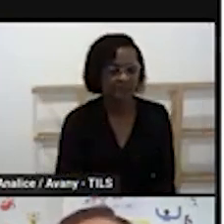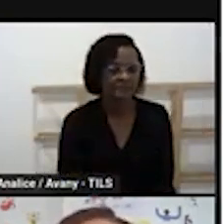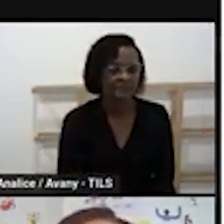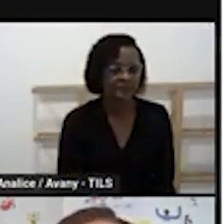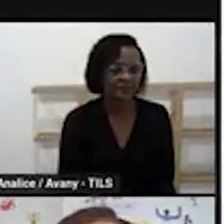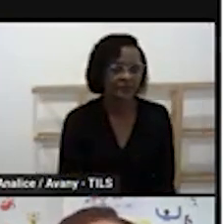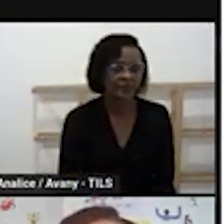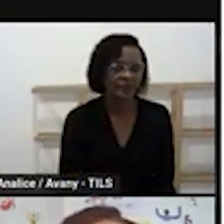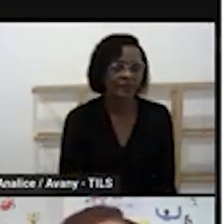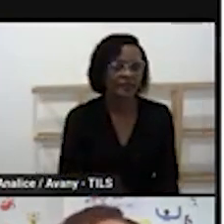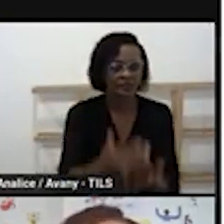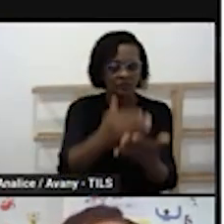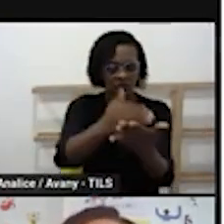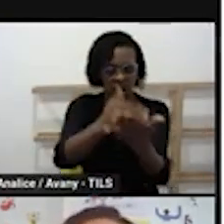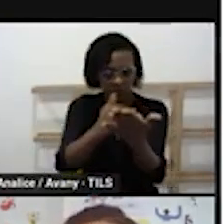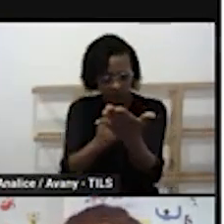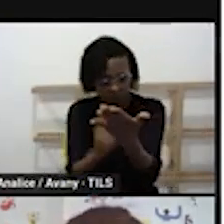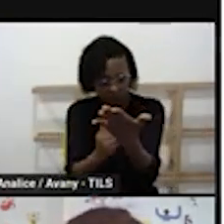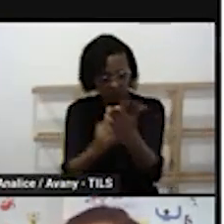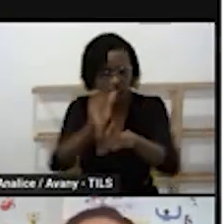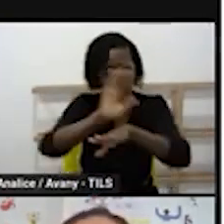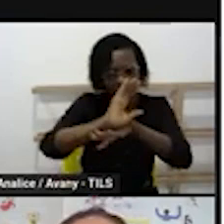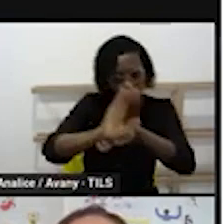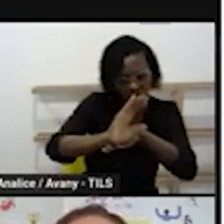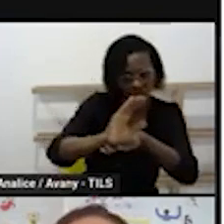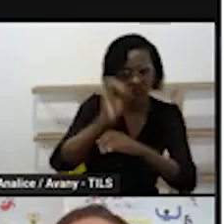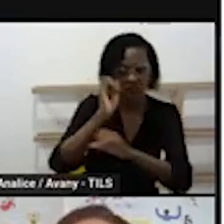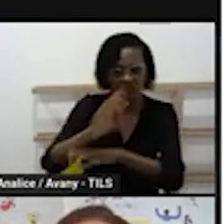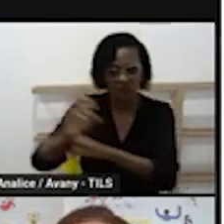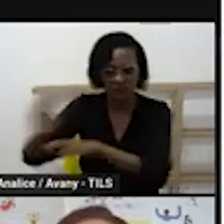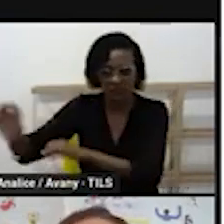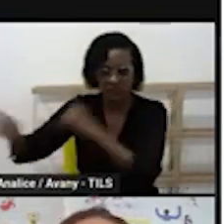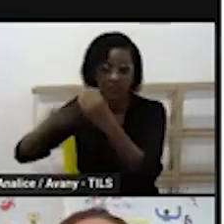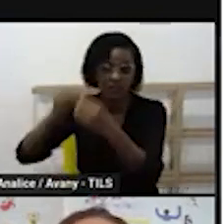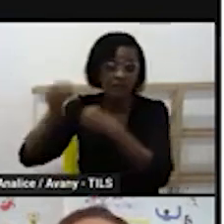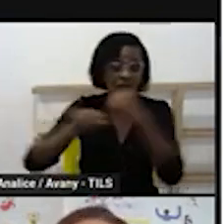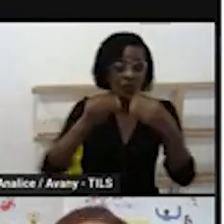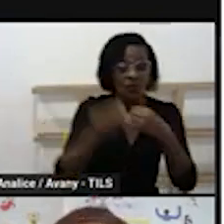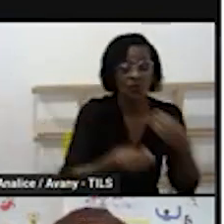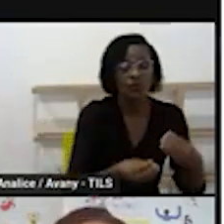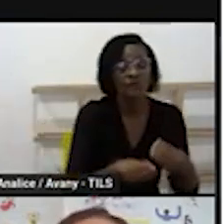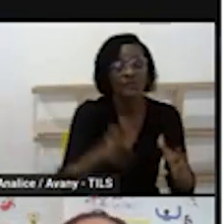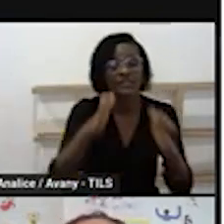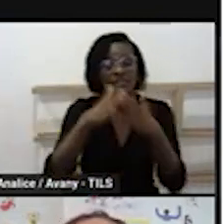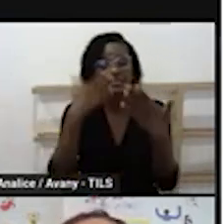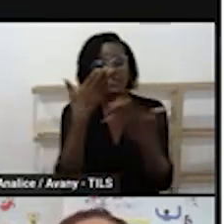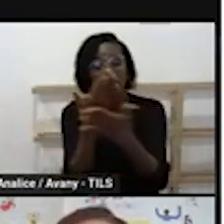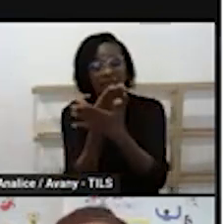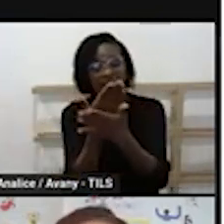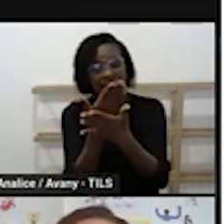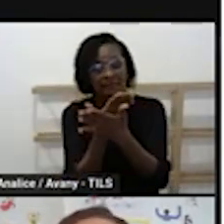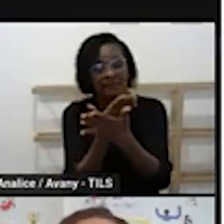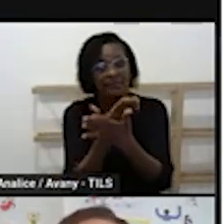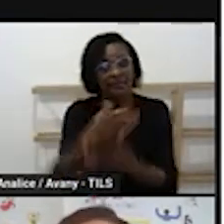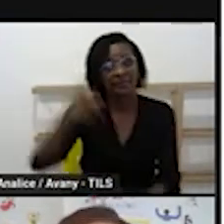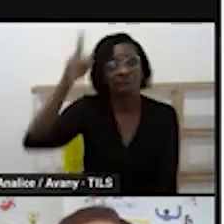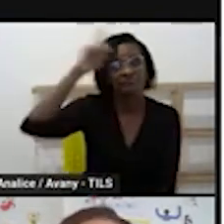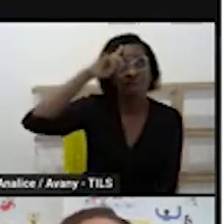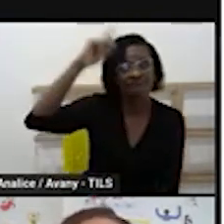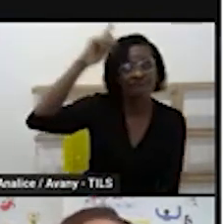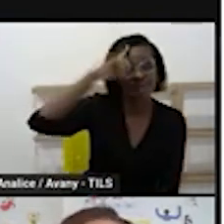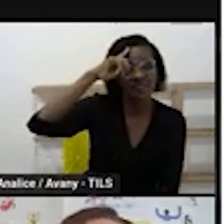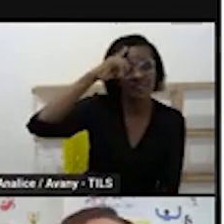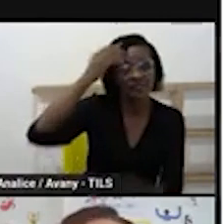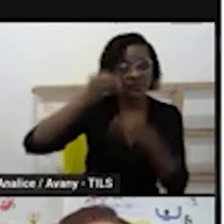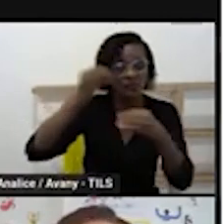no nosso PPP no projeto político pedagógico nós vamos pensar que a escola pensa numa concepção